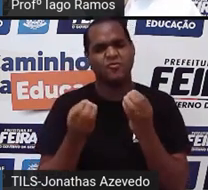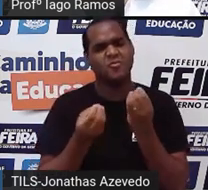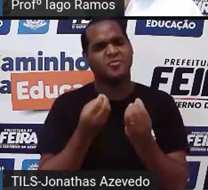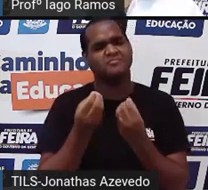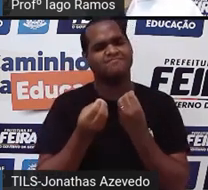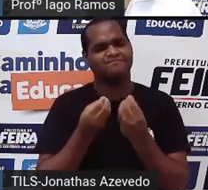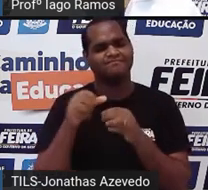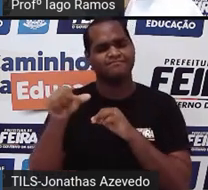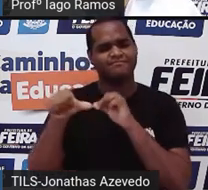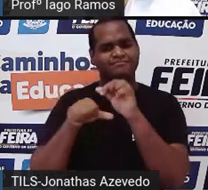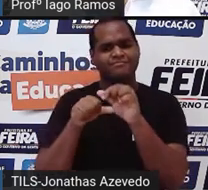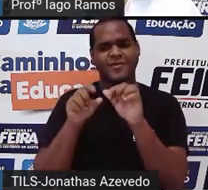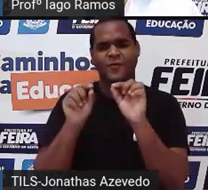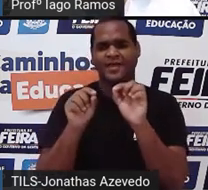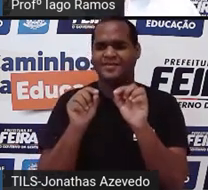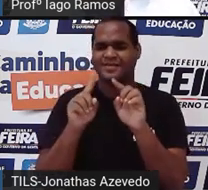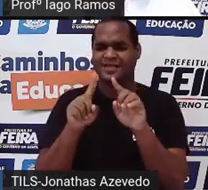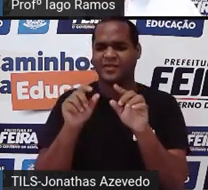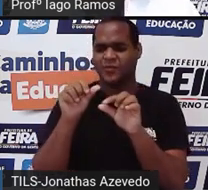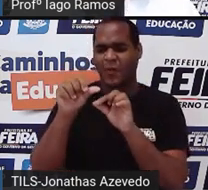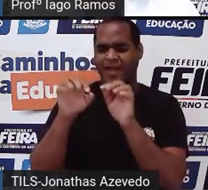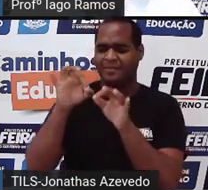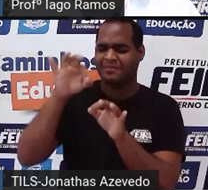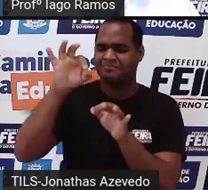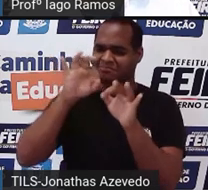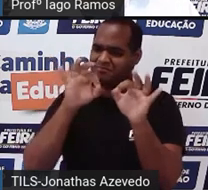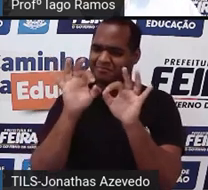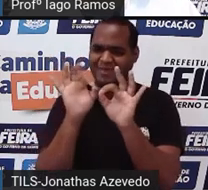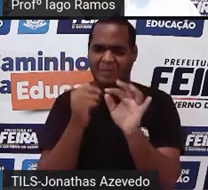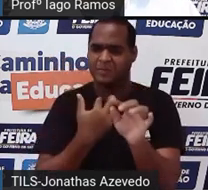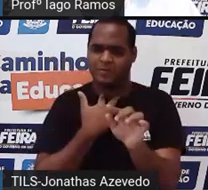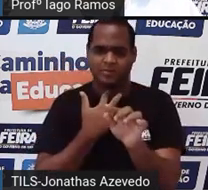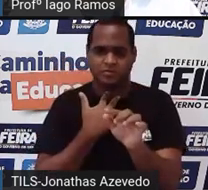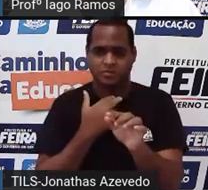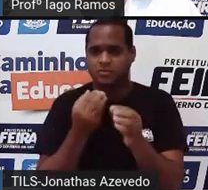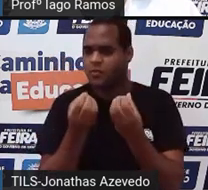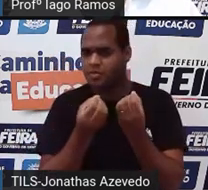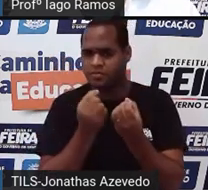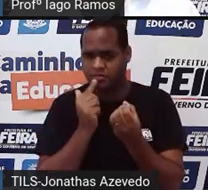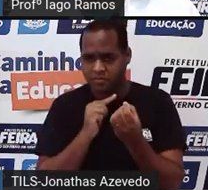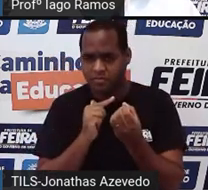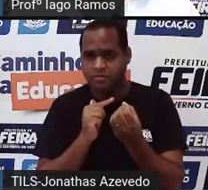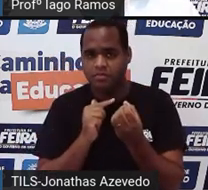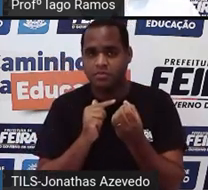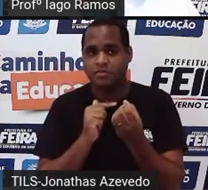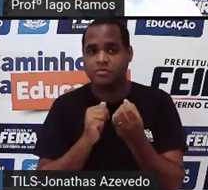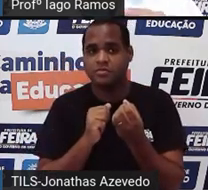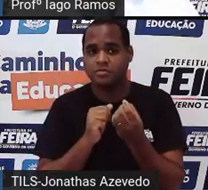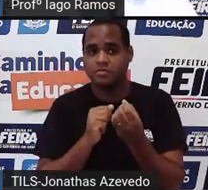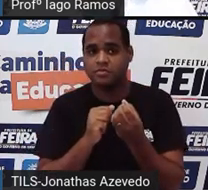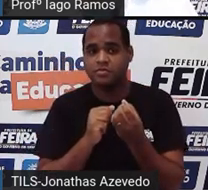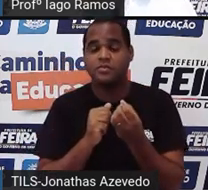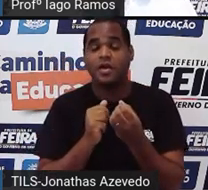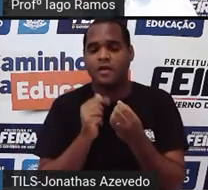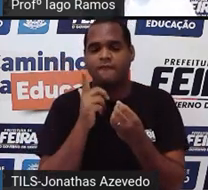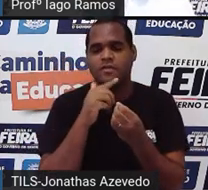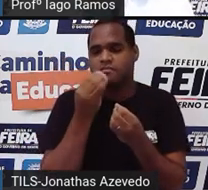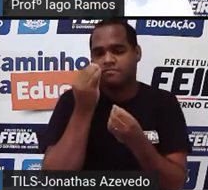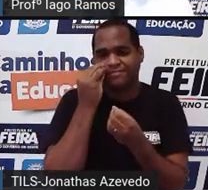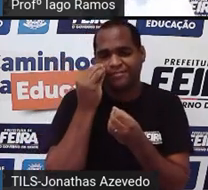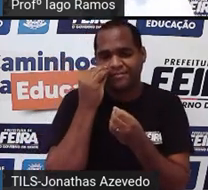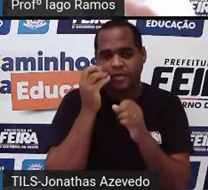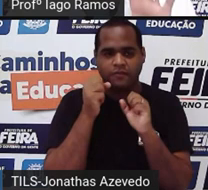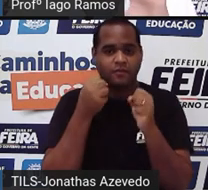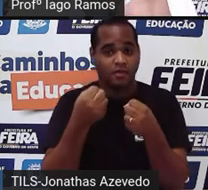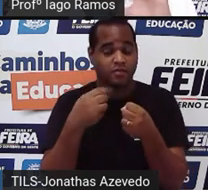transformação nessa figura sem mudar as medidas? Conseguiu? Se você tentou fazer